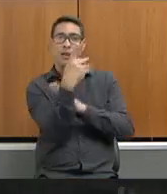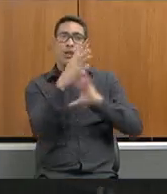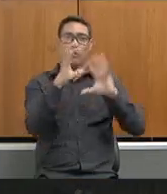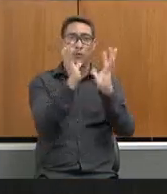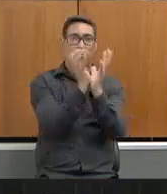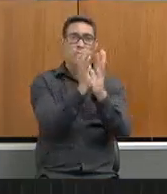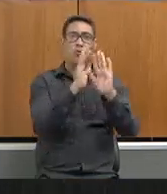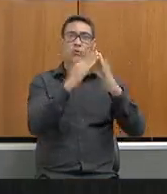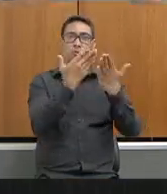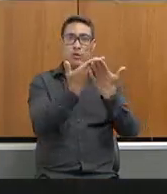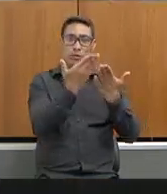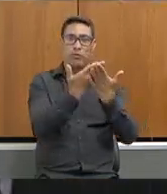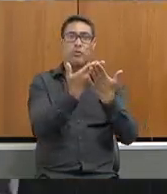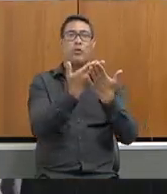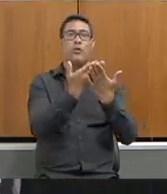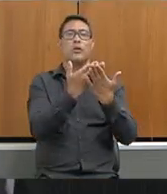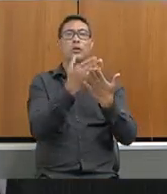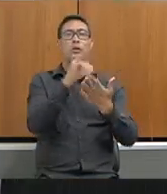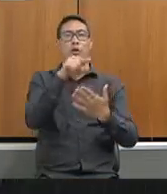escola João Augusto Carvalho.